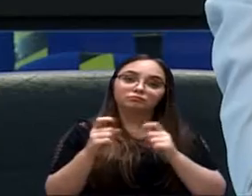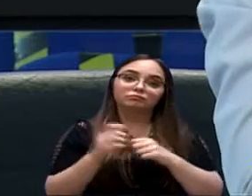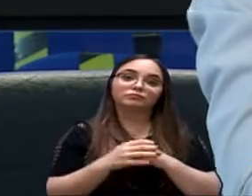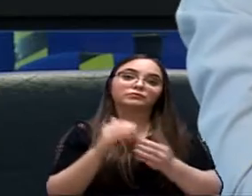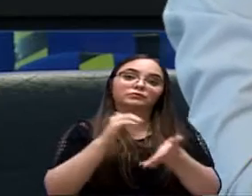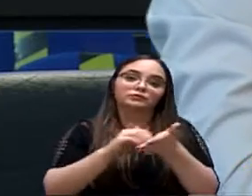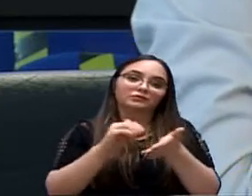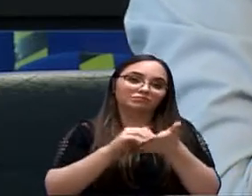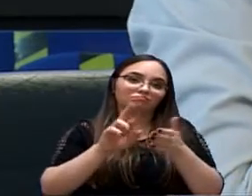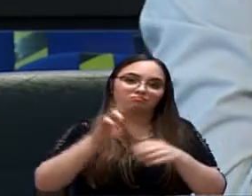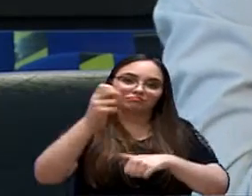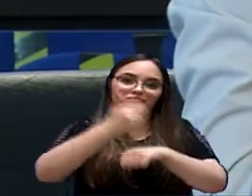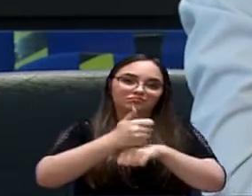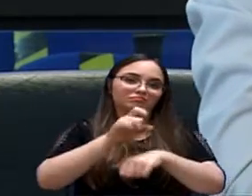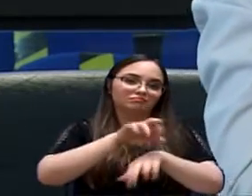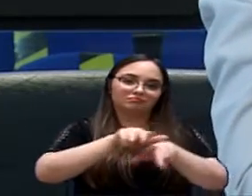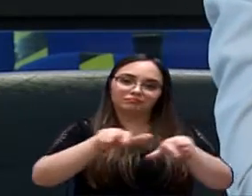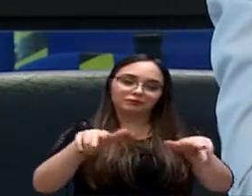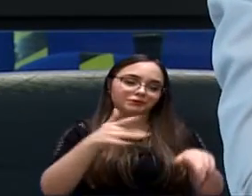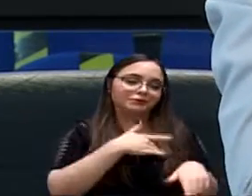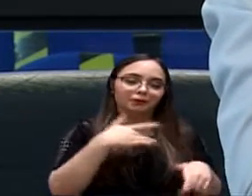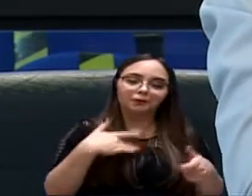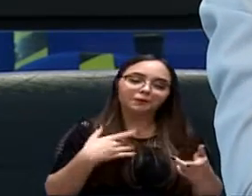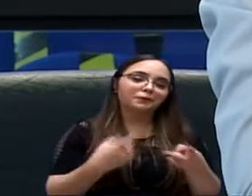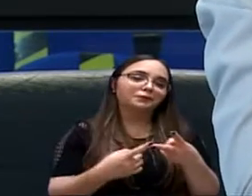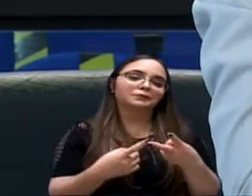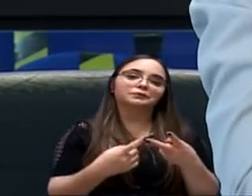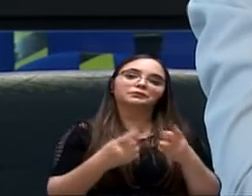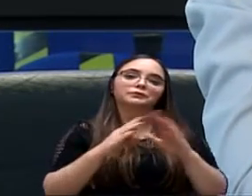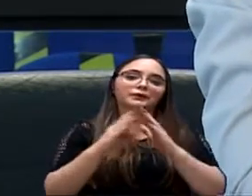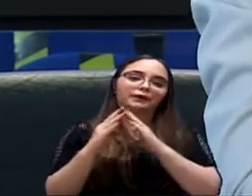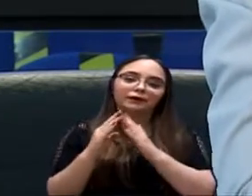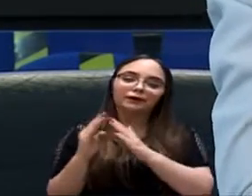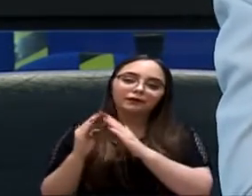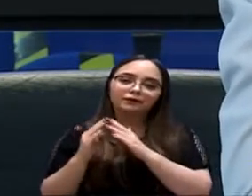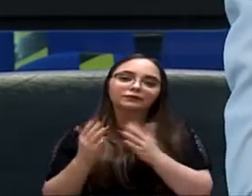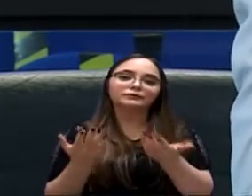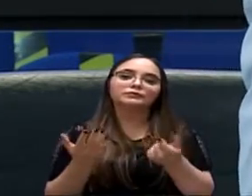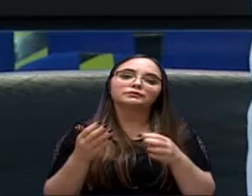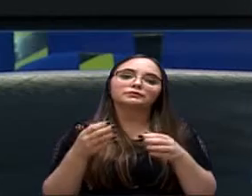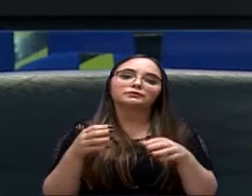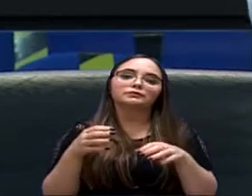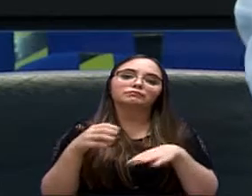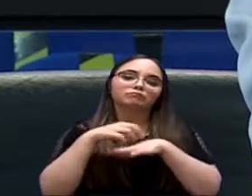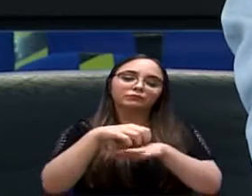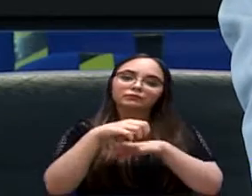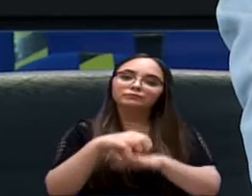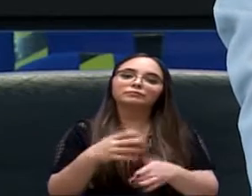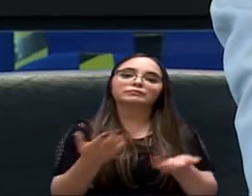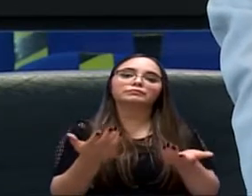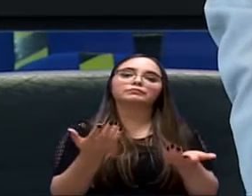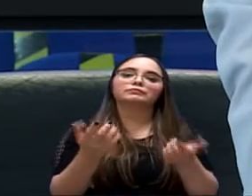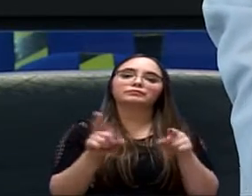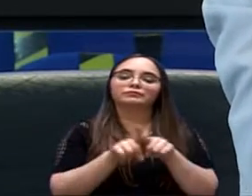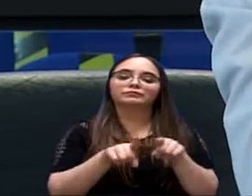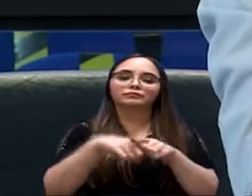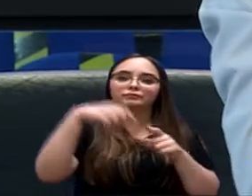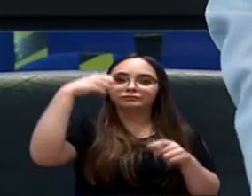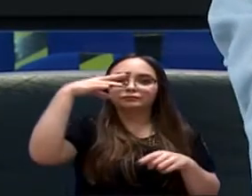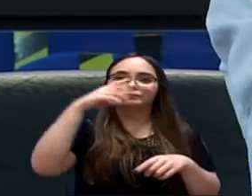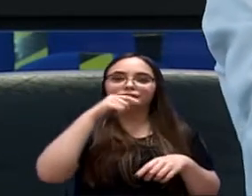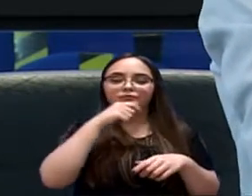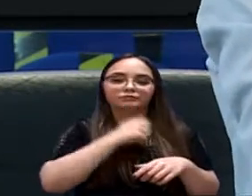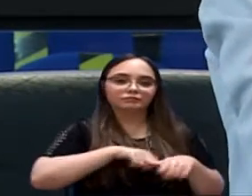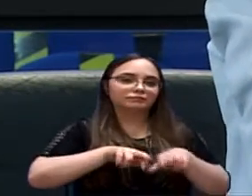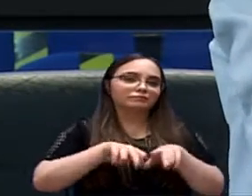das secretarias responsáveis por saúde, educação, habitação, mobilidade, assistência social e saneamento. Saneamento